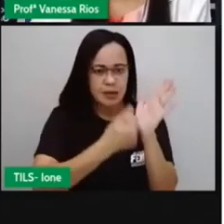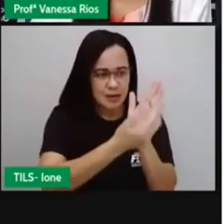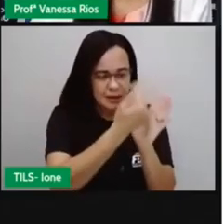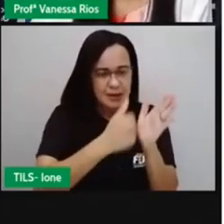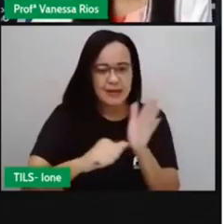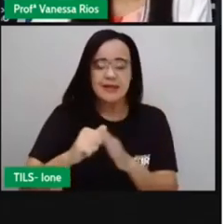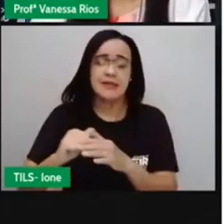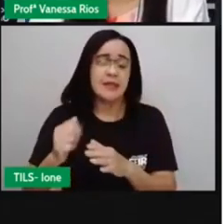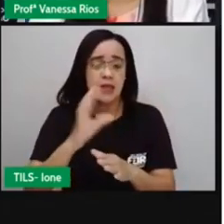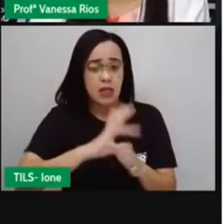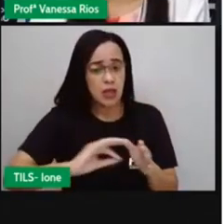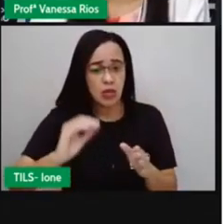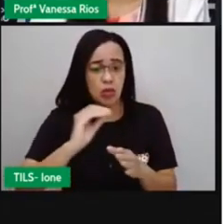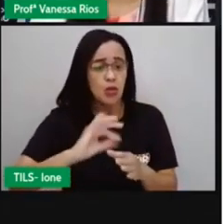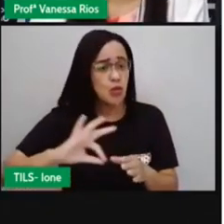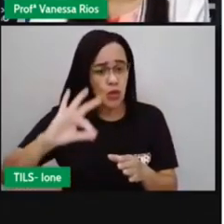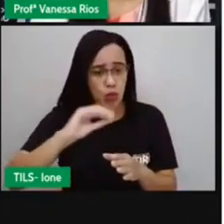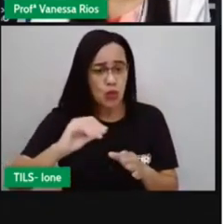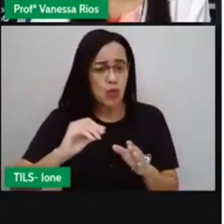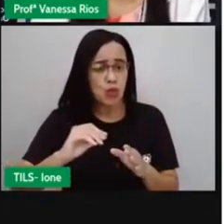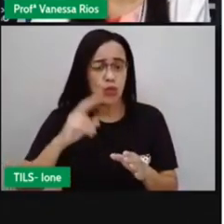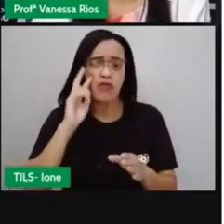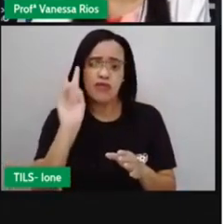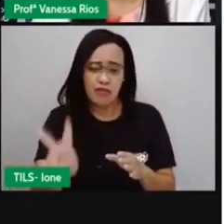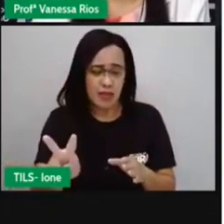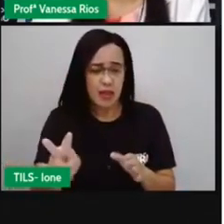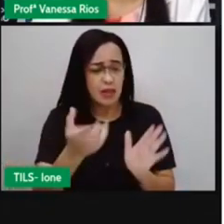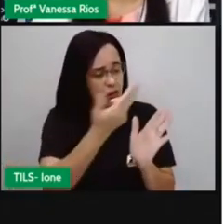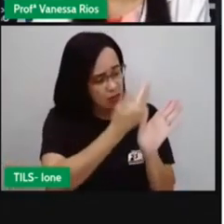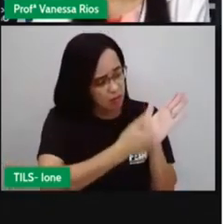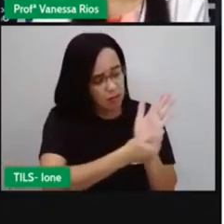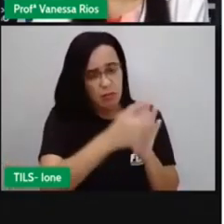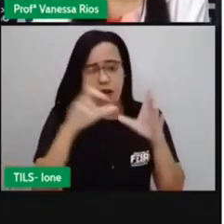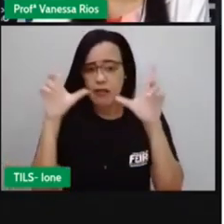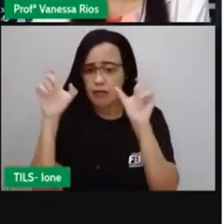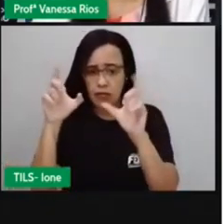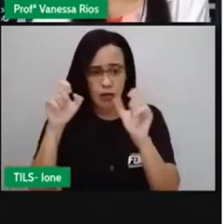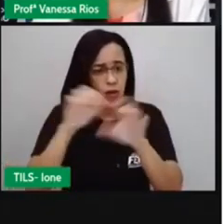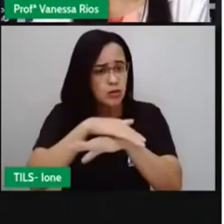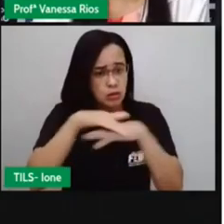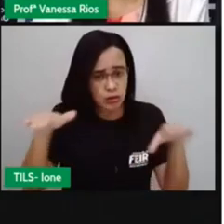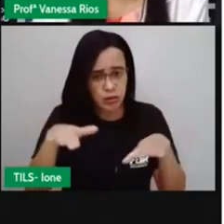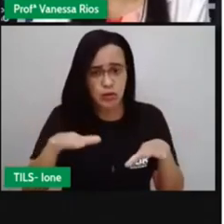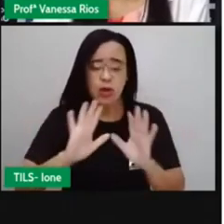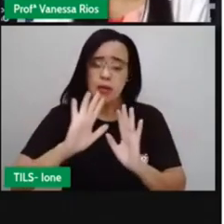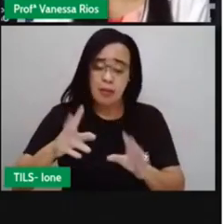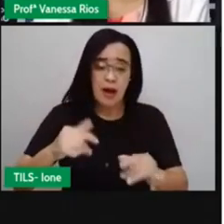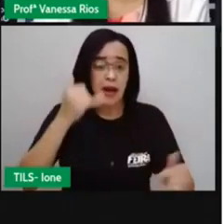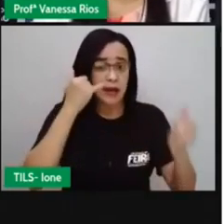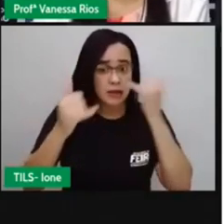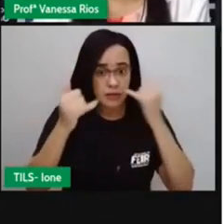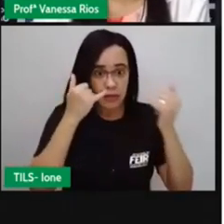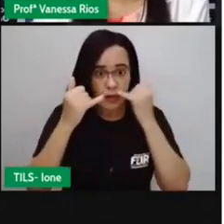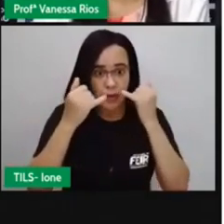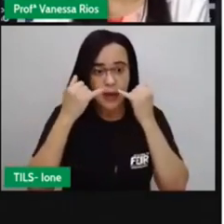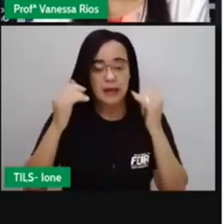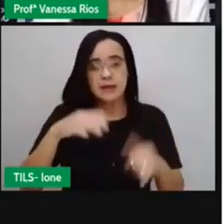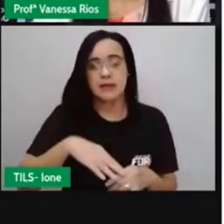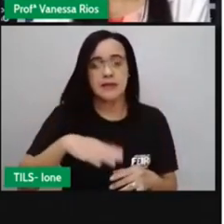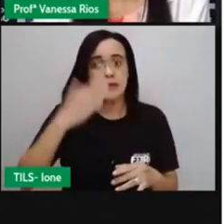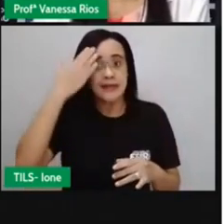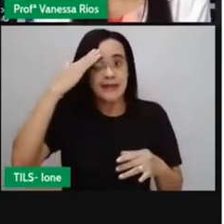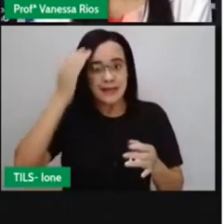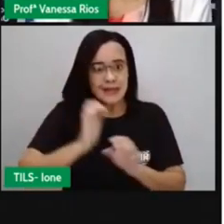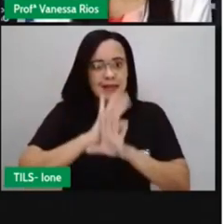apenas com o uso de imagens e também conseguem aí nos passar informações, nos conseguem passar